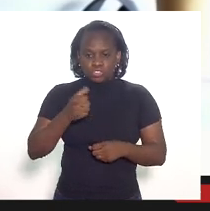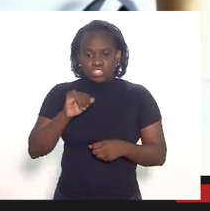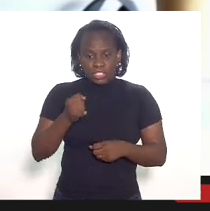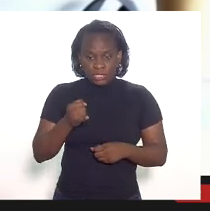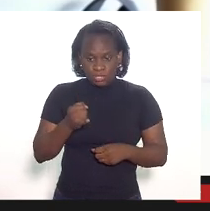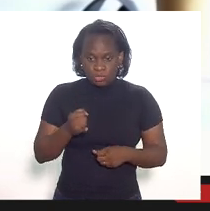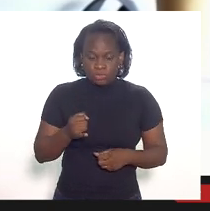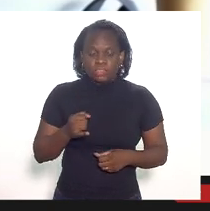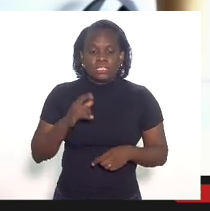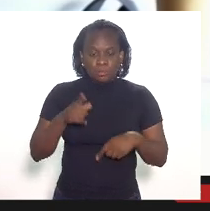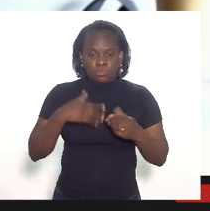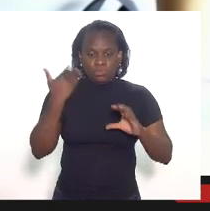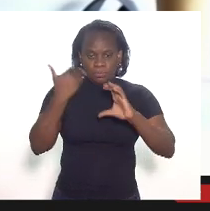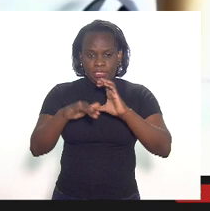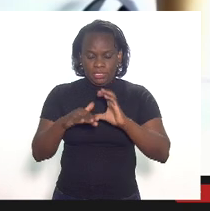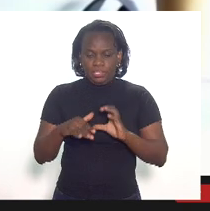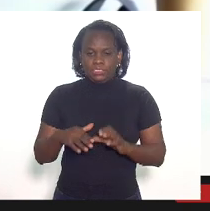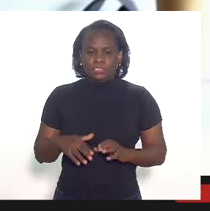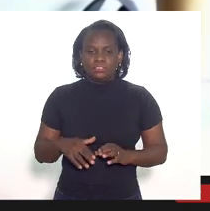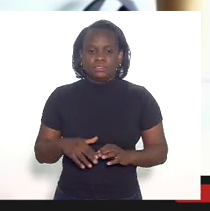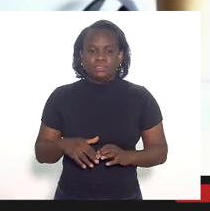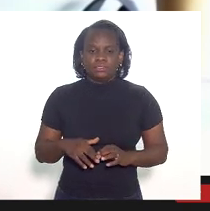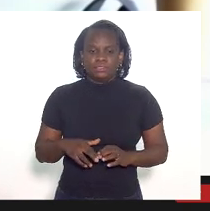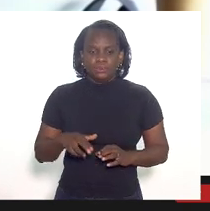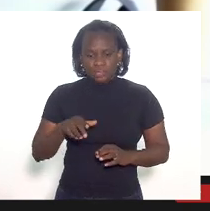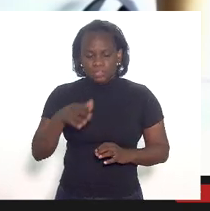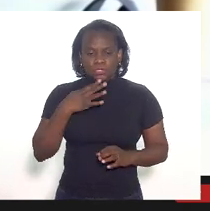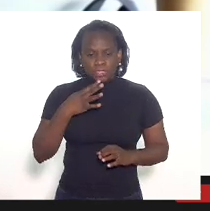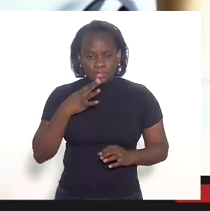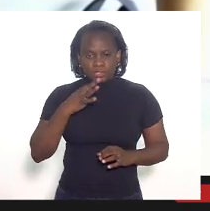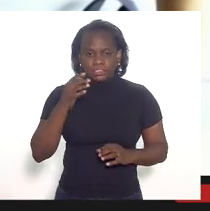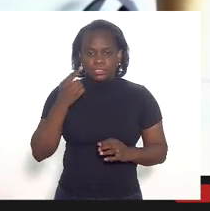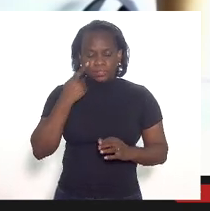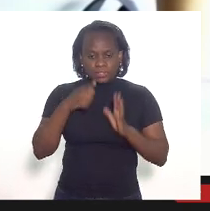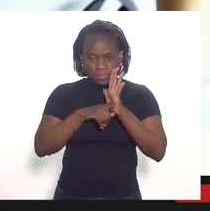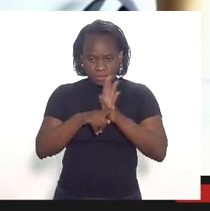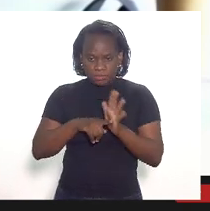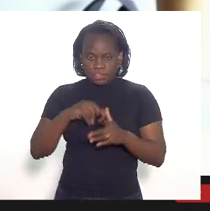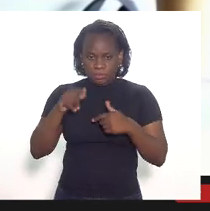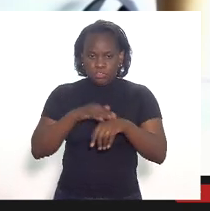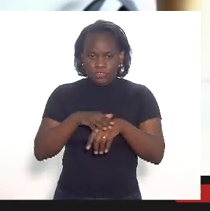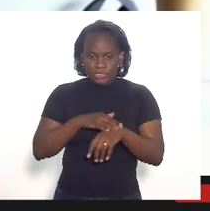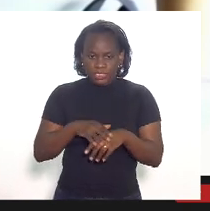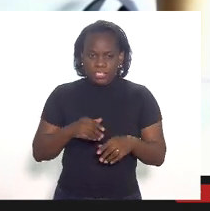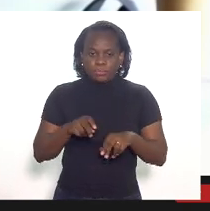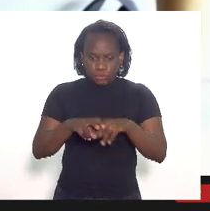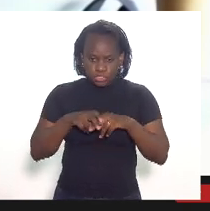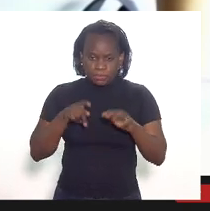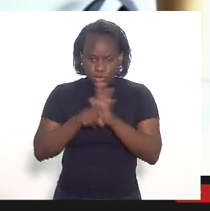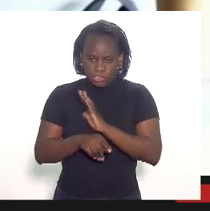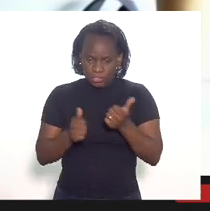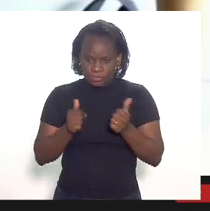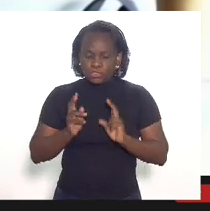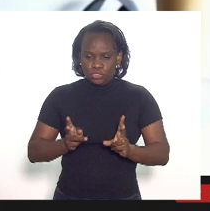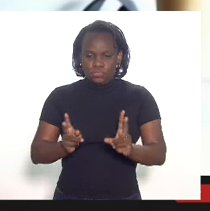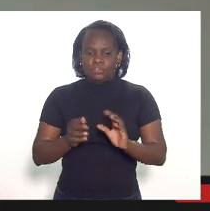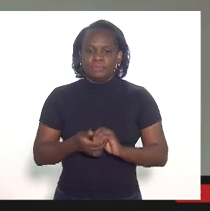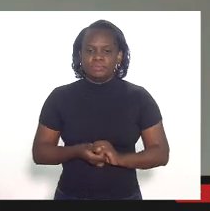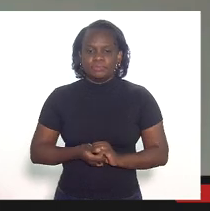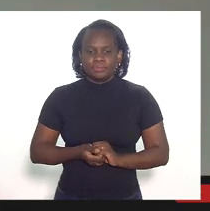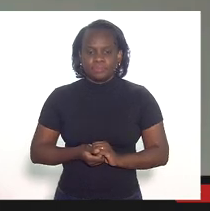mas eu vou lhe enviar posteriormente para o senhor conhecer e depois vamos falar sobre isso. Por isso que eu fiz a pergunta. Vamos em frente, por favor.